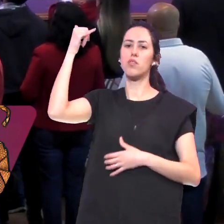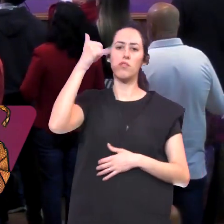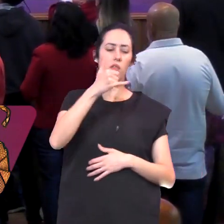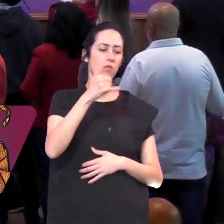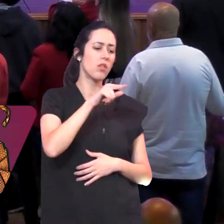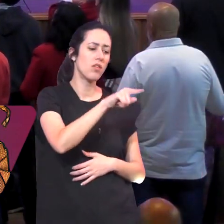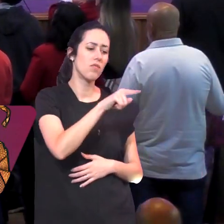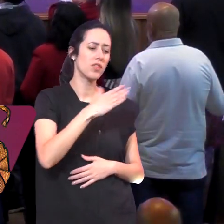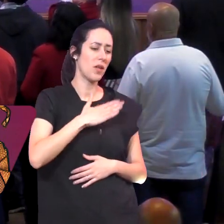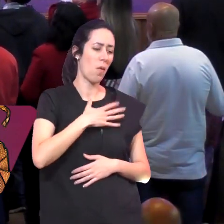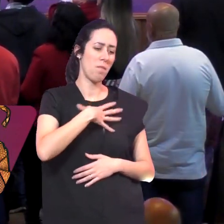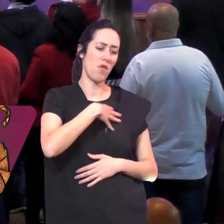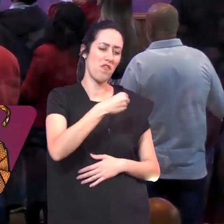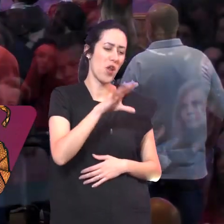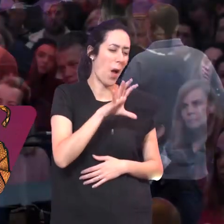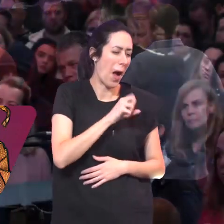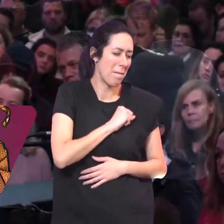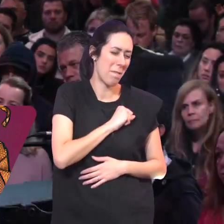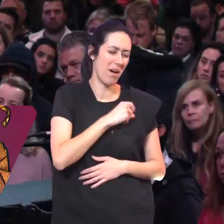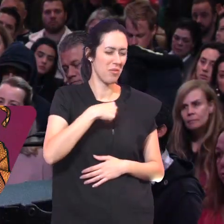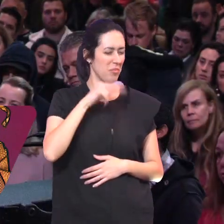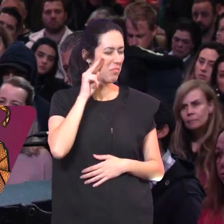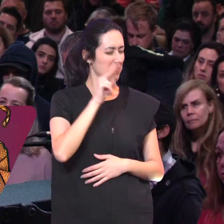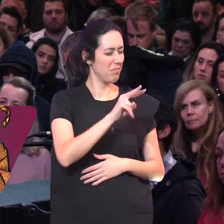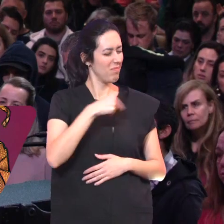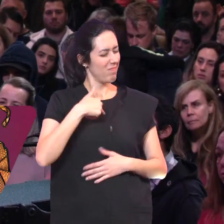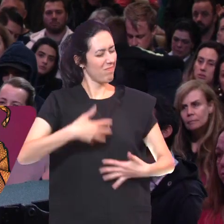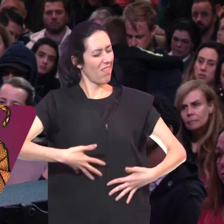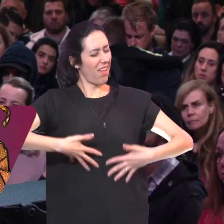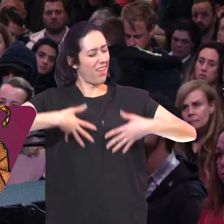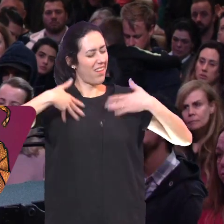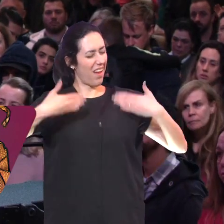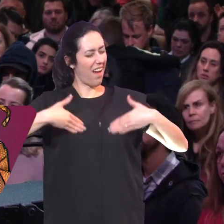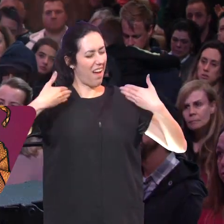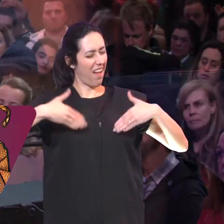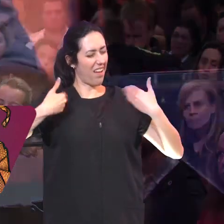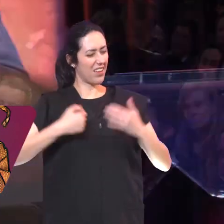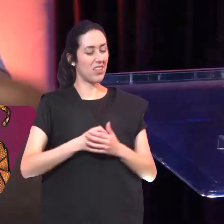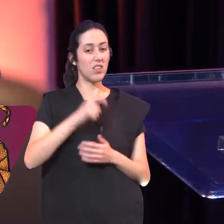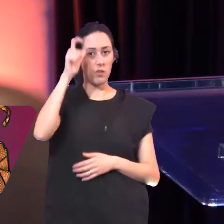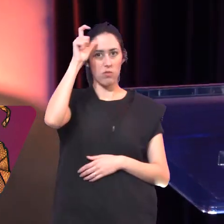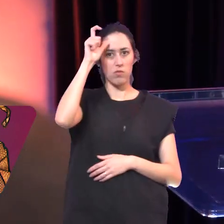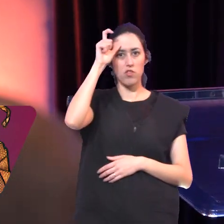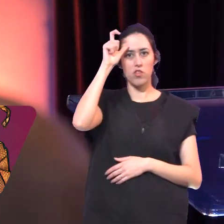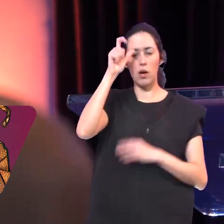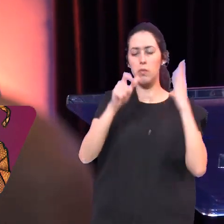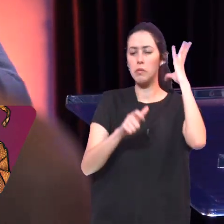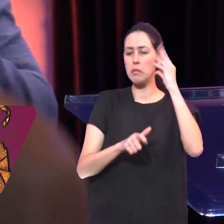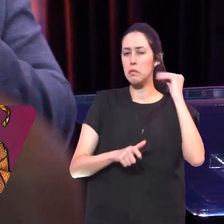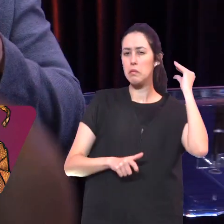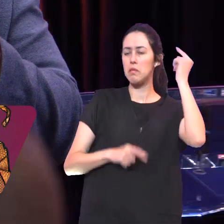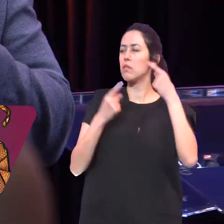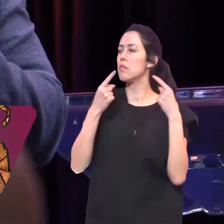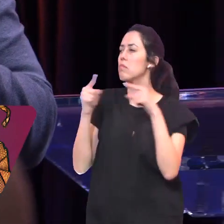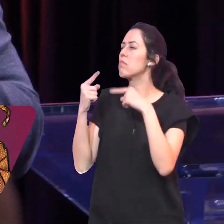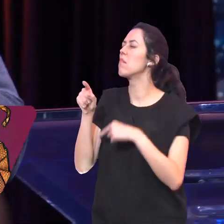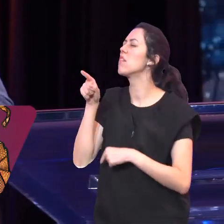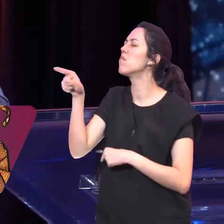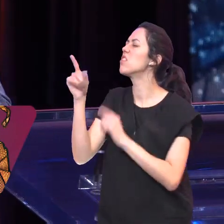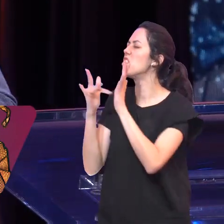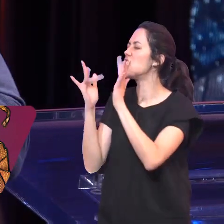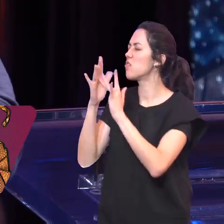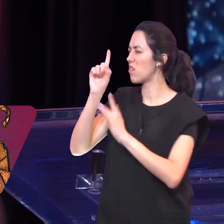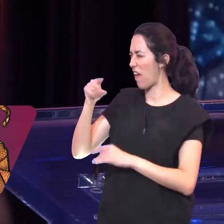Amado E em ti eu tenho alegria O diabo disse para ele assim Se tu és o filho de Deus